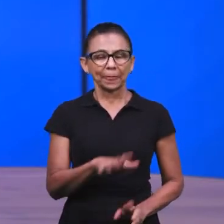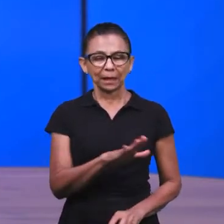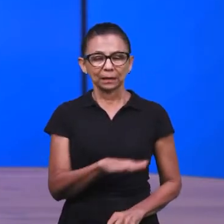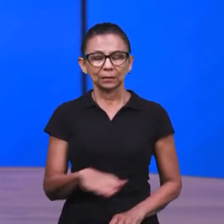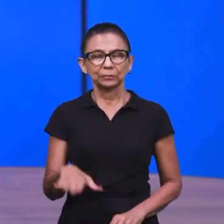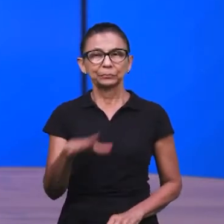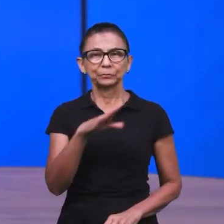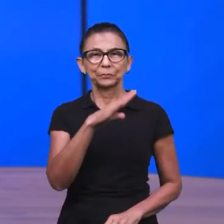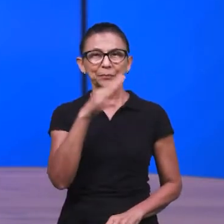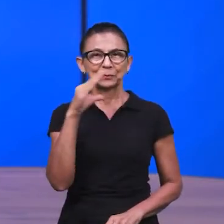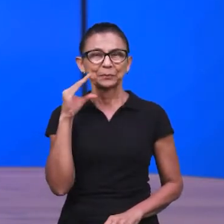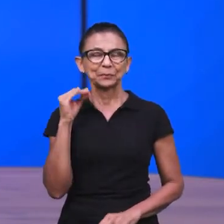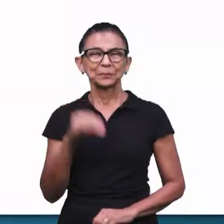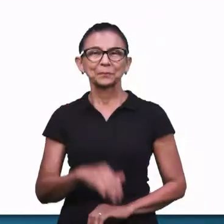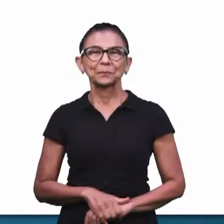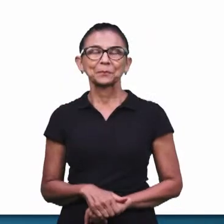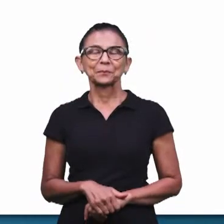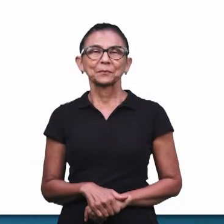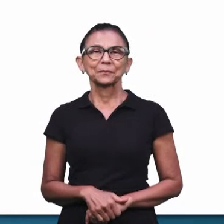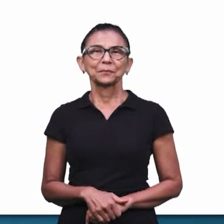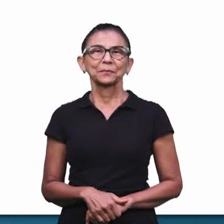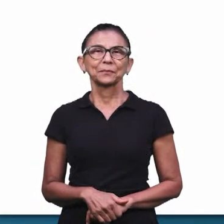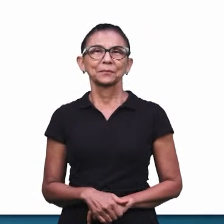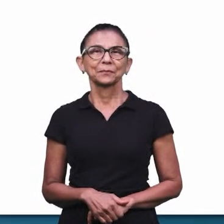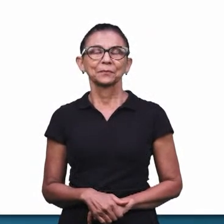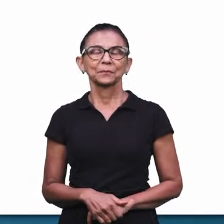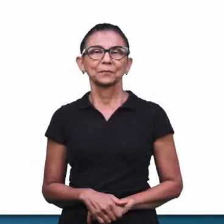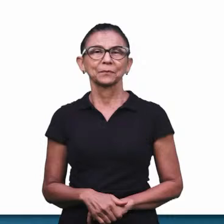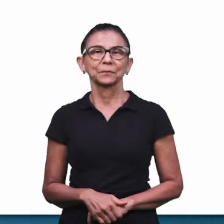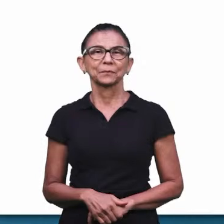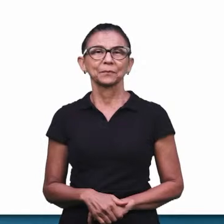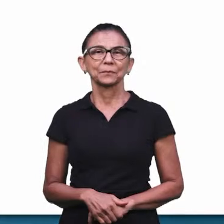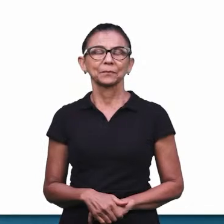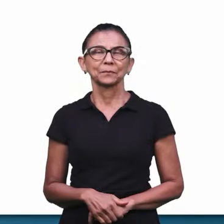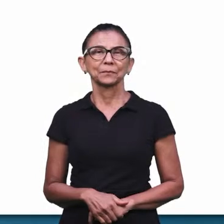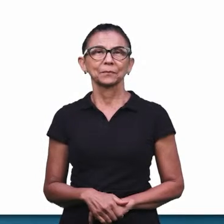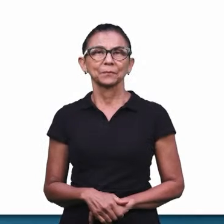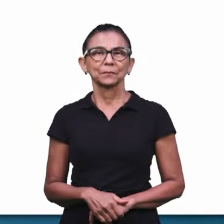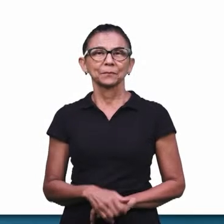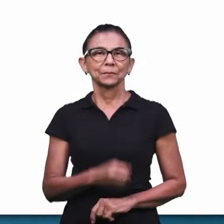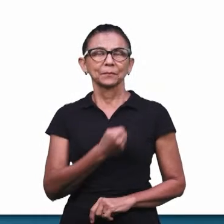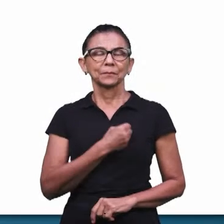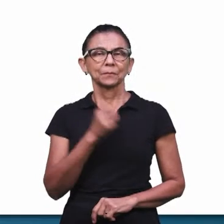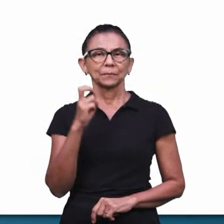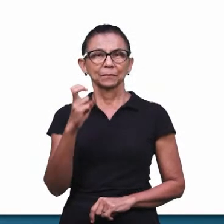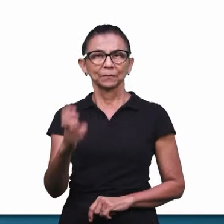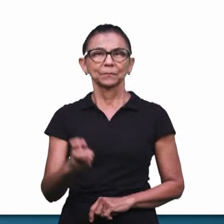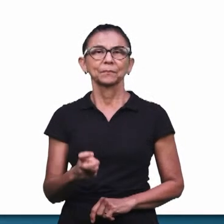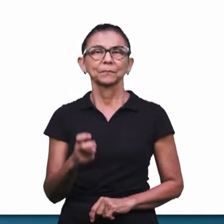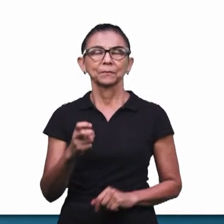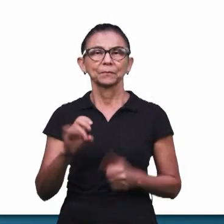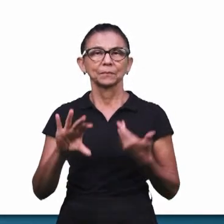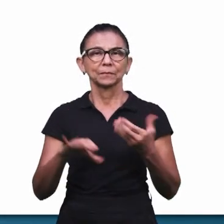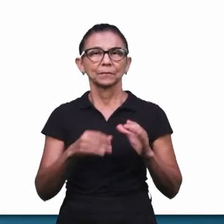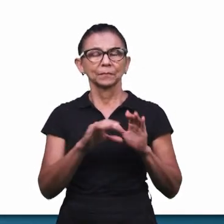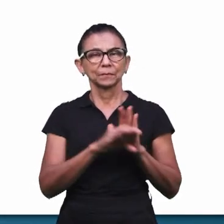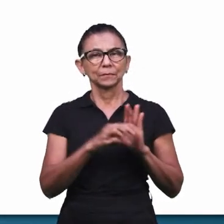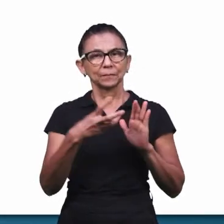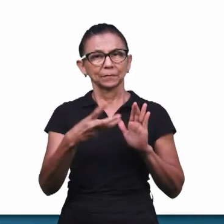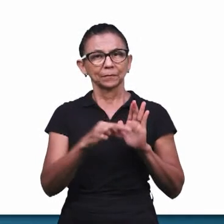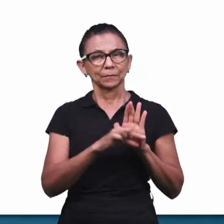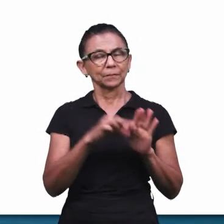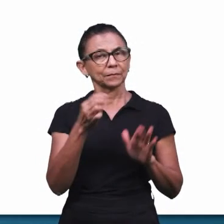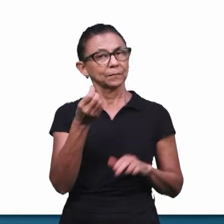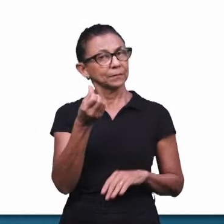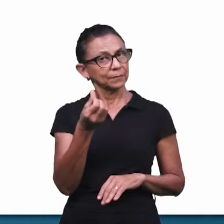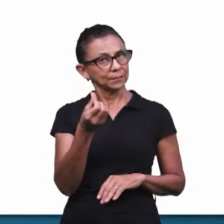para crianças, intermediários e adolescentes. Está lá a nossa pergunta número 5. Ela diz assim, lendo o Cantares, capítulo 3,